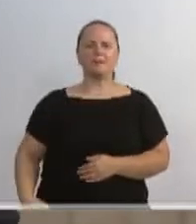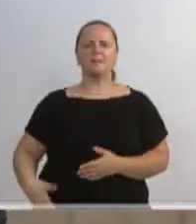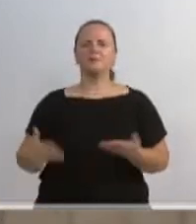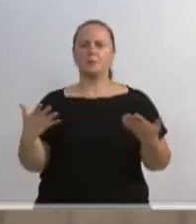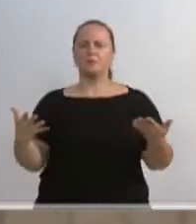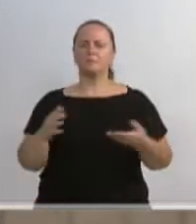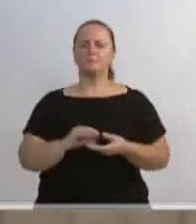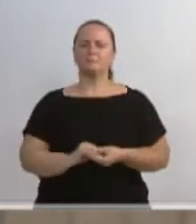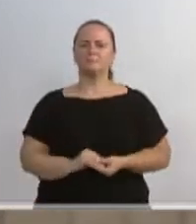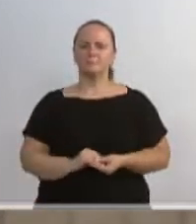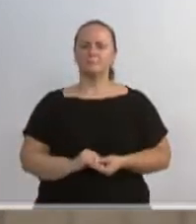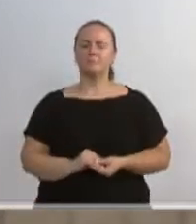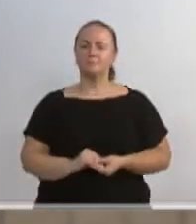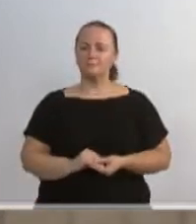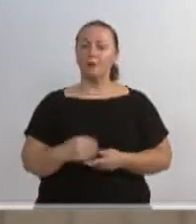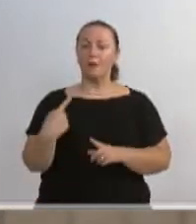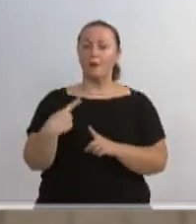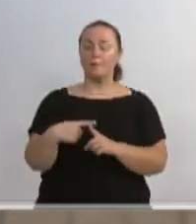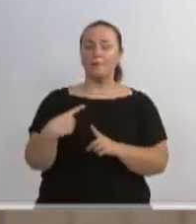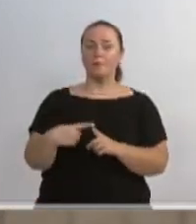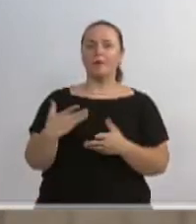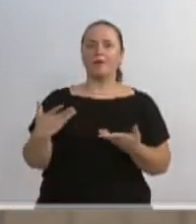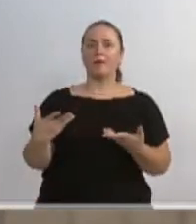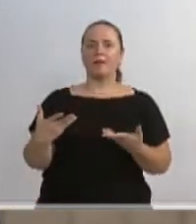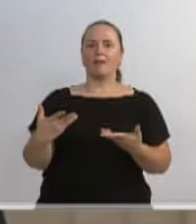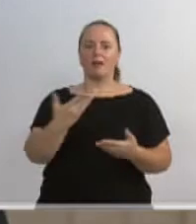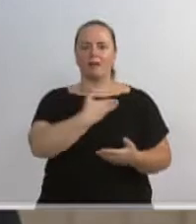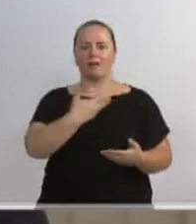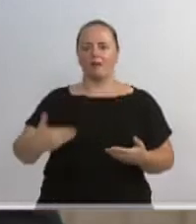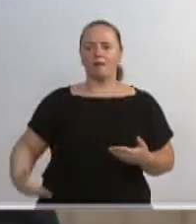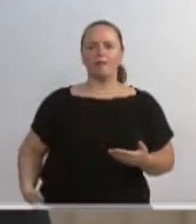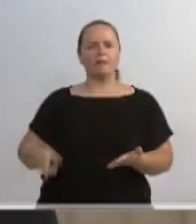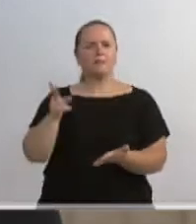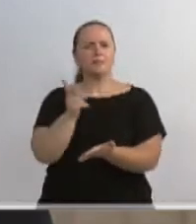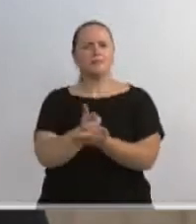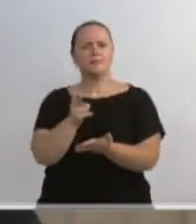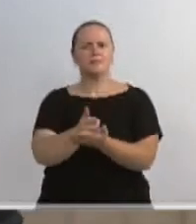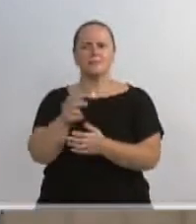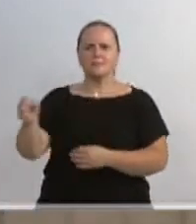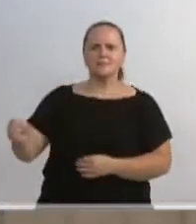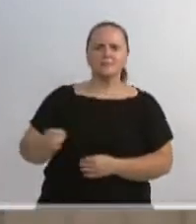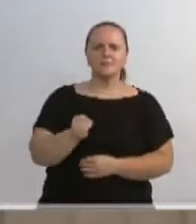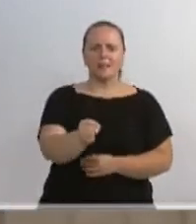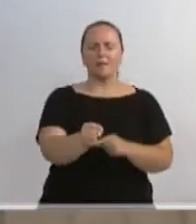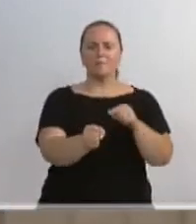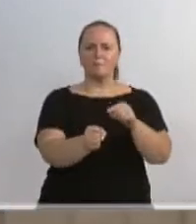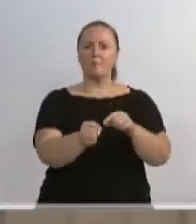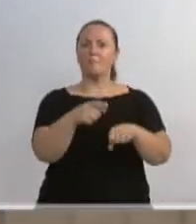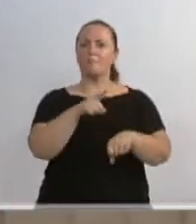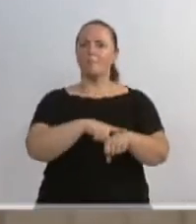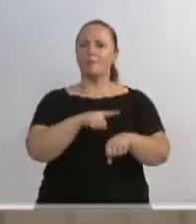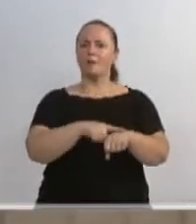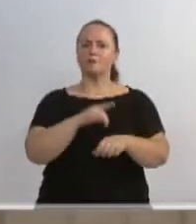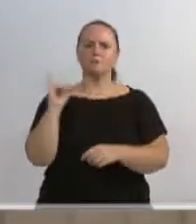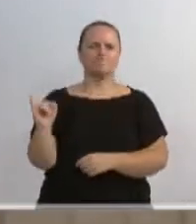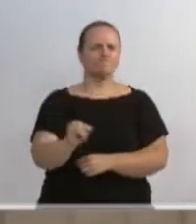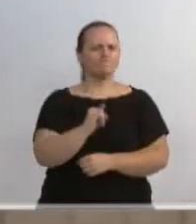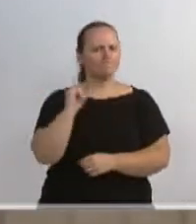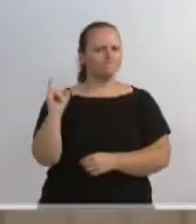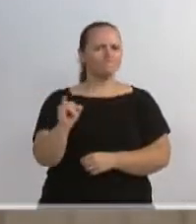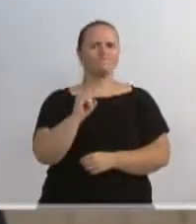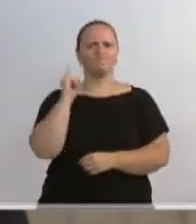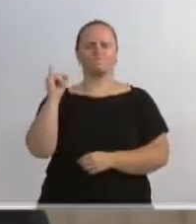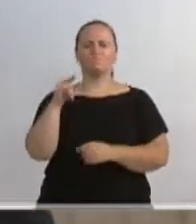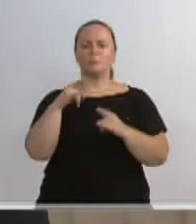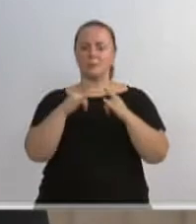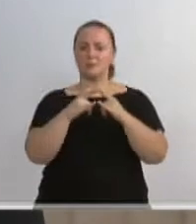historicamente os governadores sempre se fazem presente dessa importante entidade da nossa cidade, importante